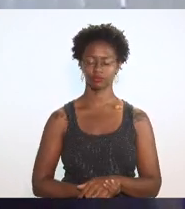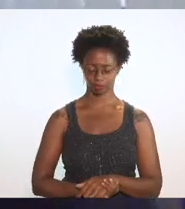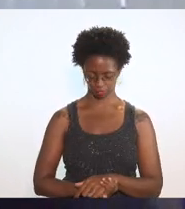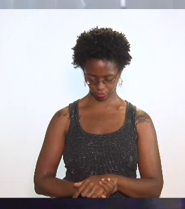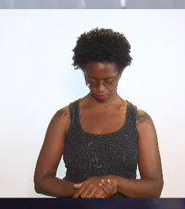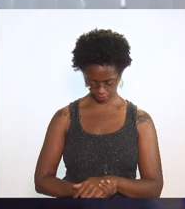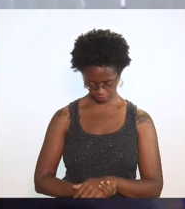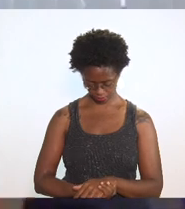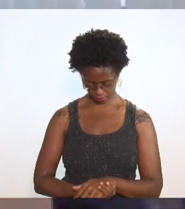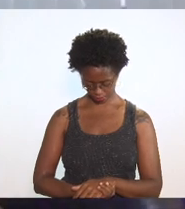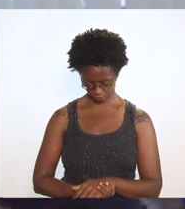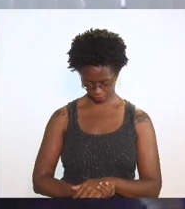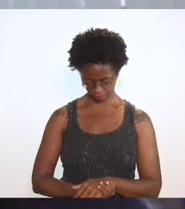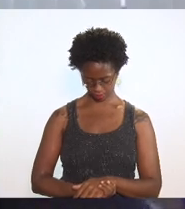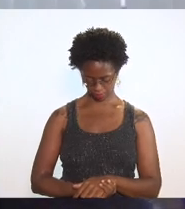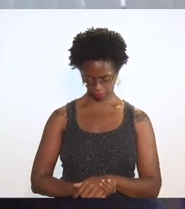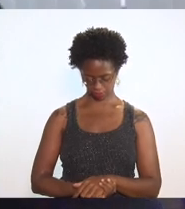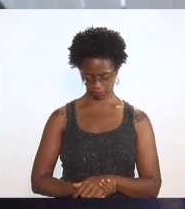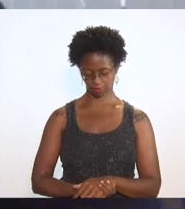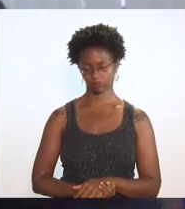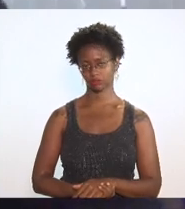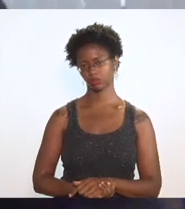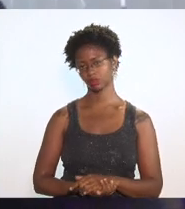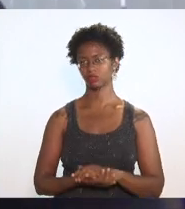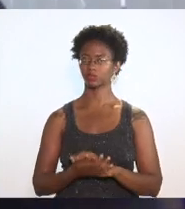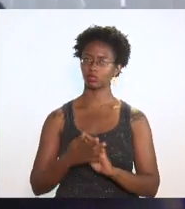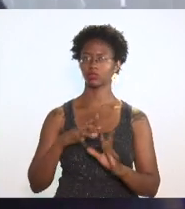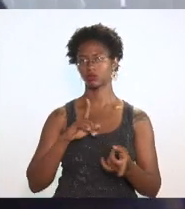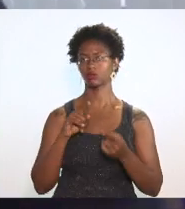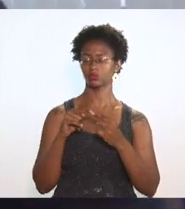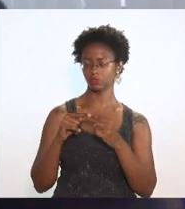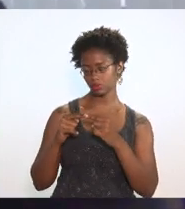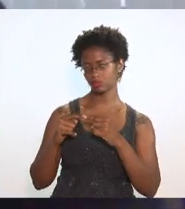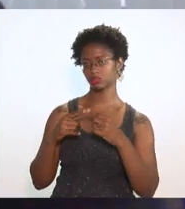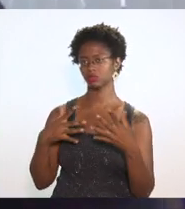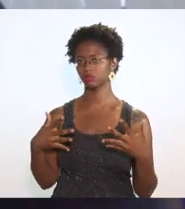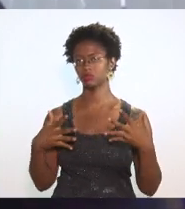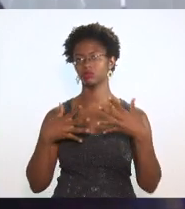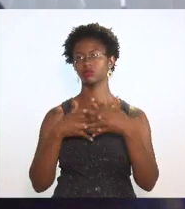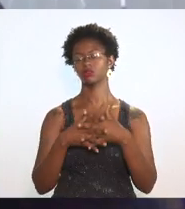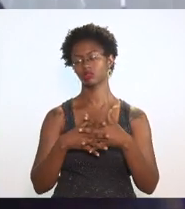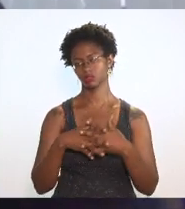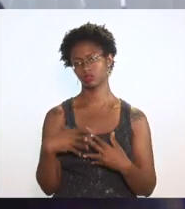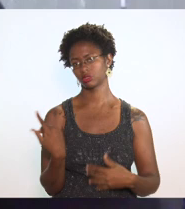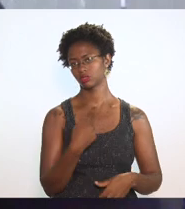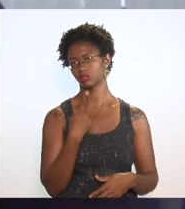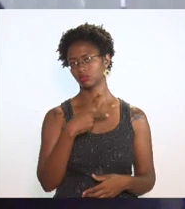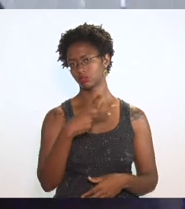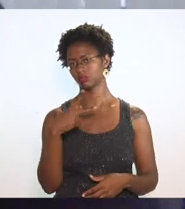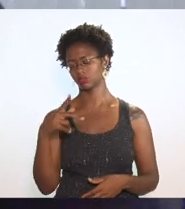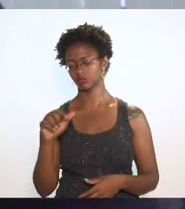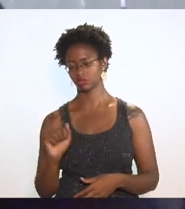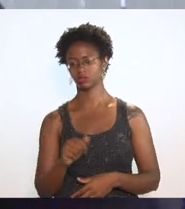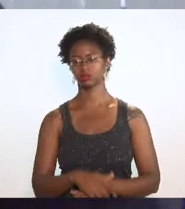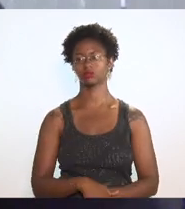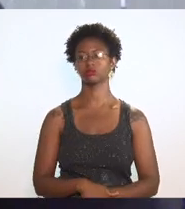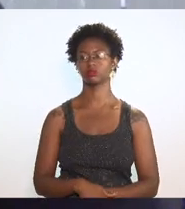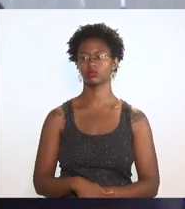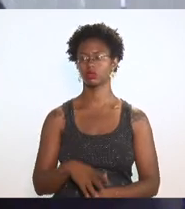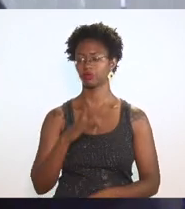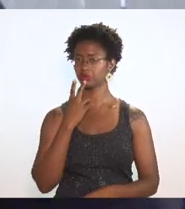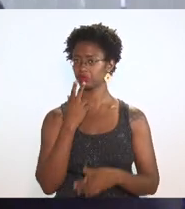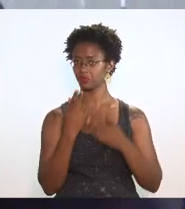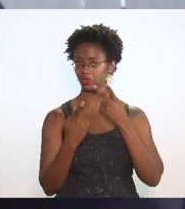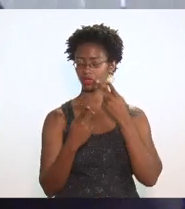dentro ou mesmo que paralelos ou entrelaçados aos nossos indicadores do PPA o que eu estou dizendo é